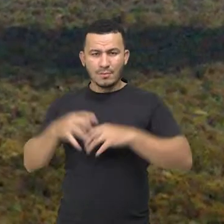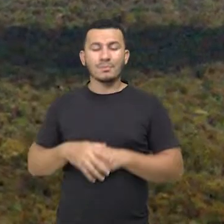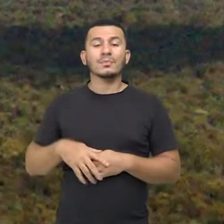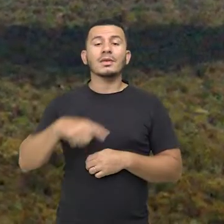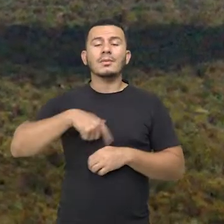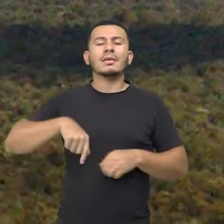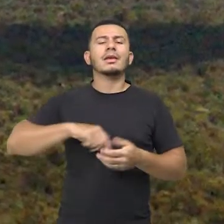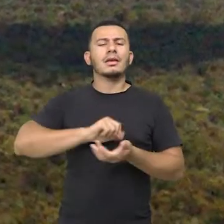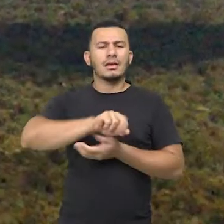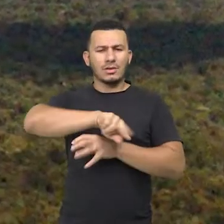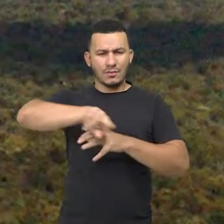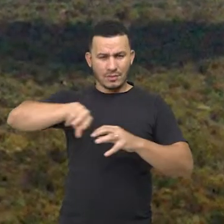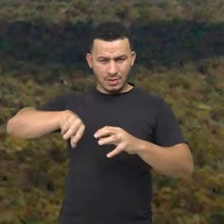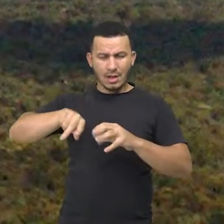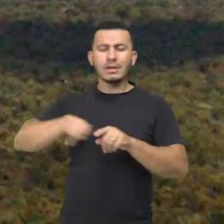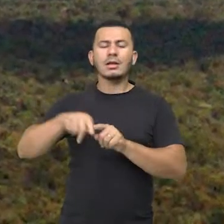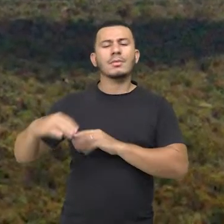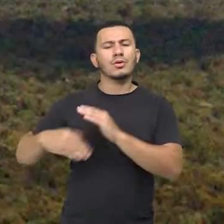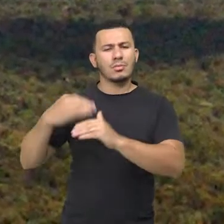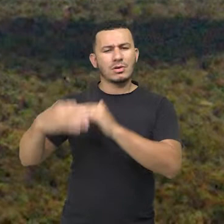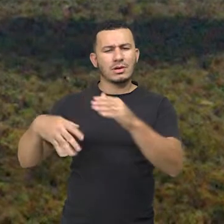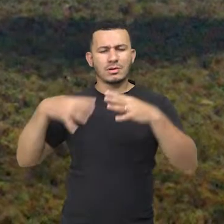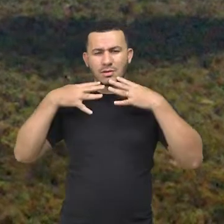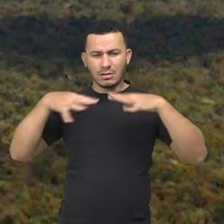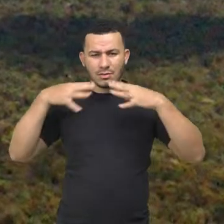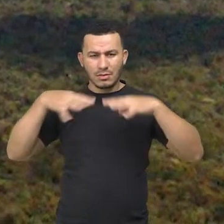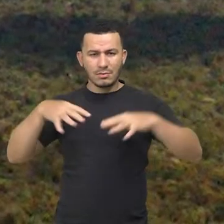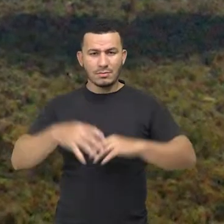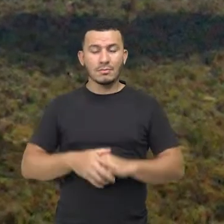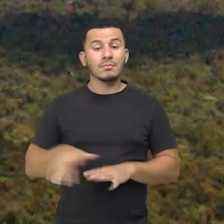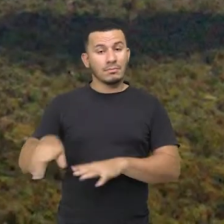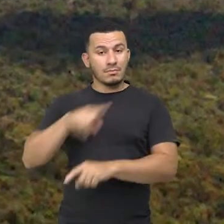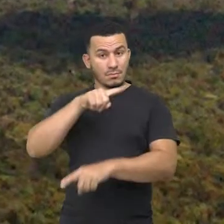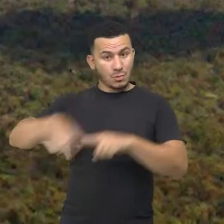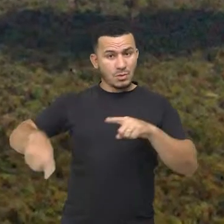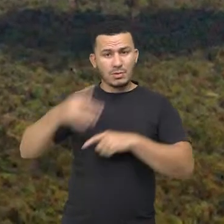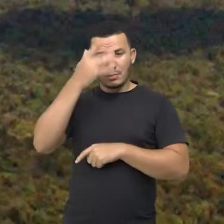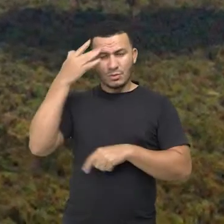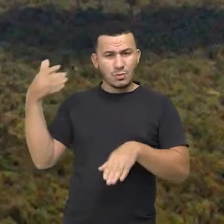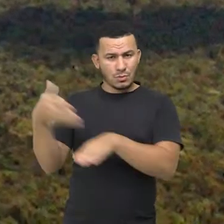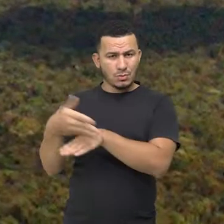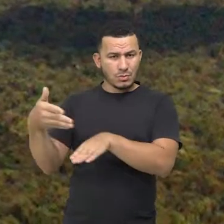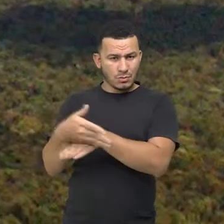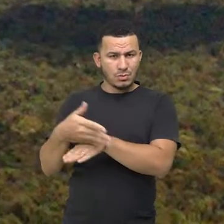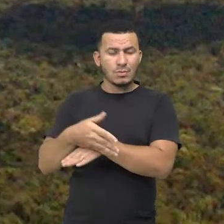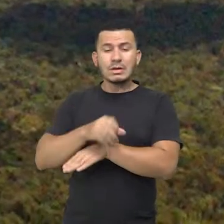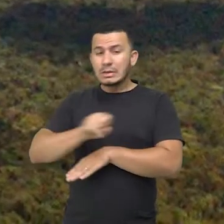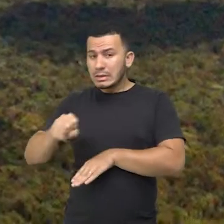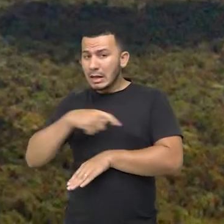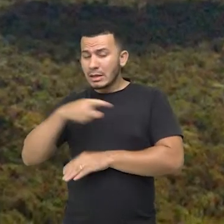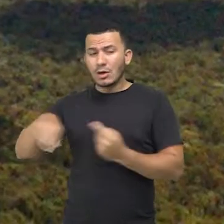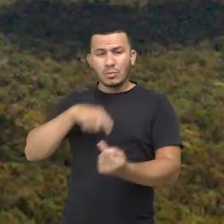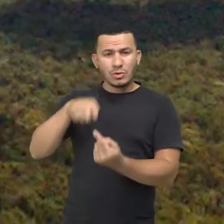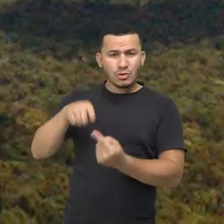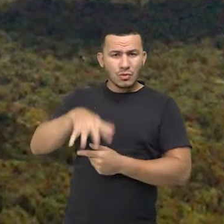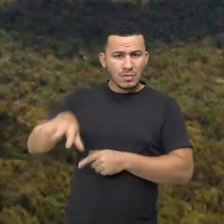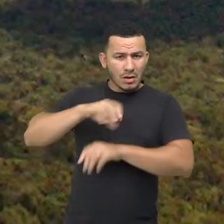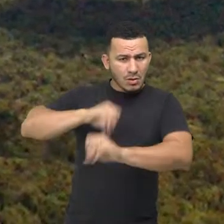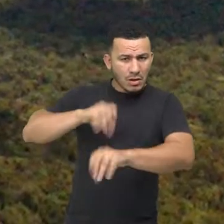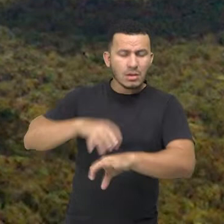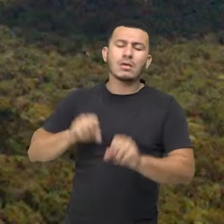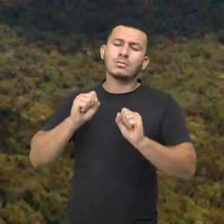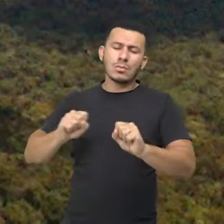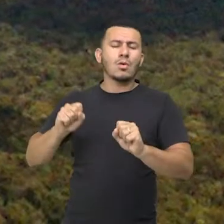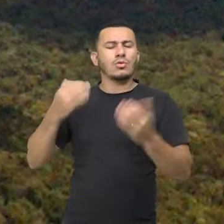biológica e os processos ecológicos naturais. É proibida a visitação pública, exceto aquela com objetivo educacional, de